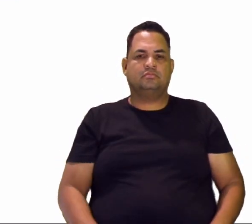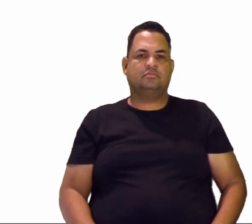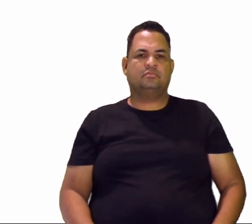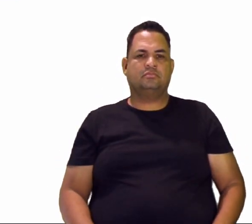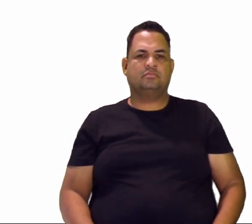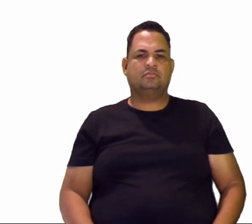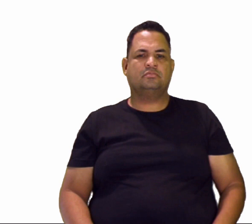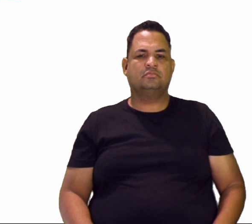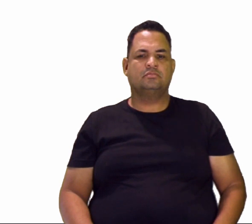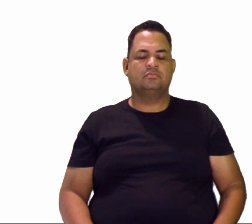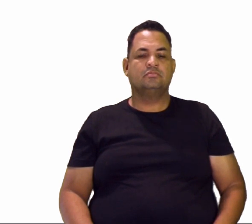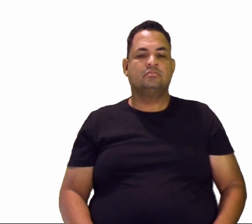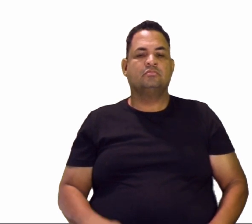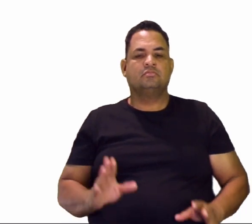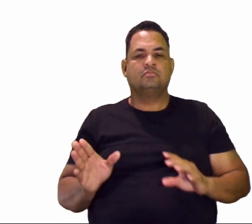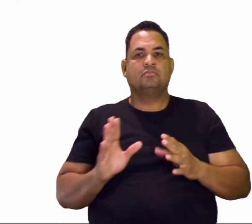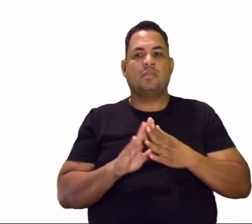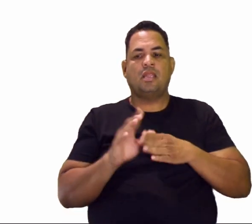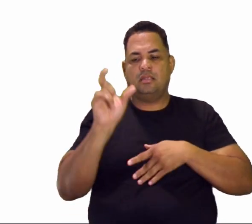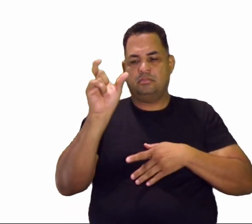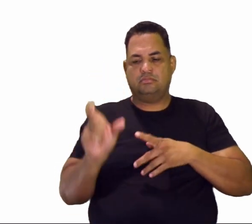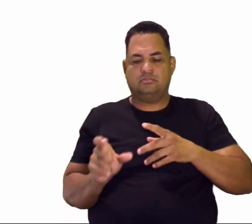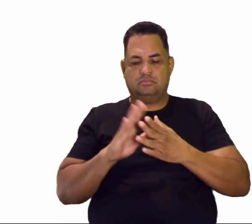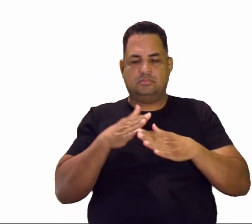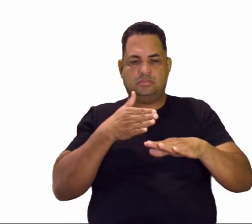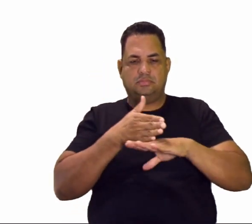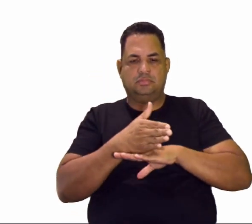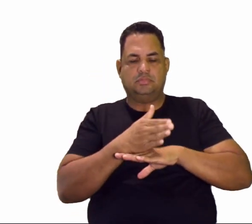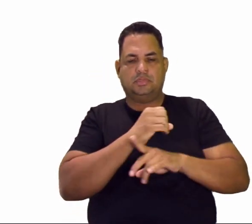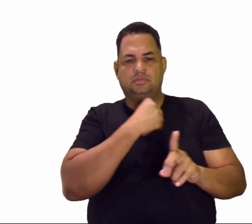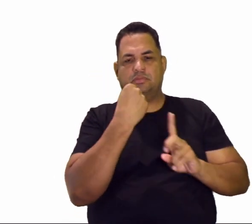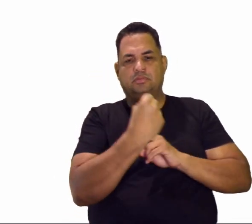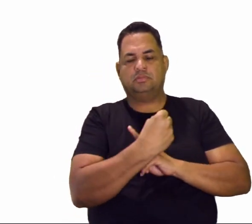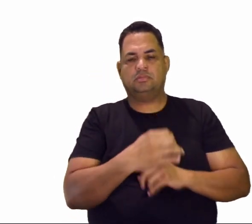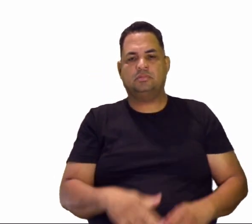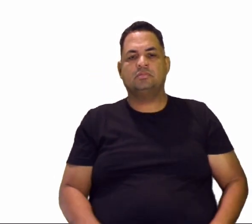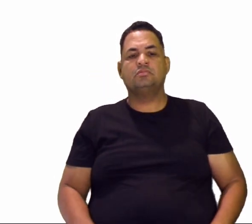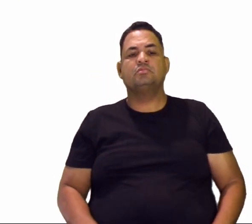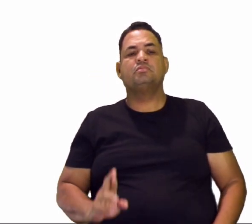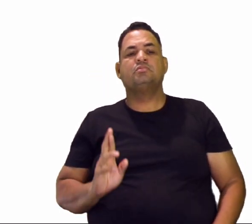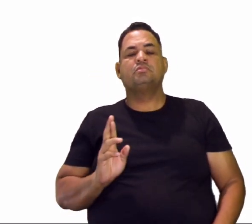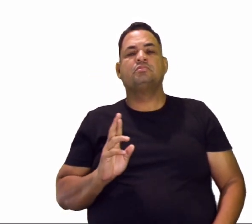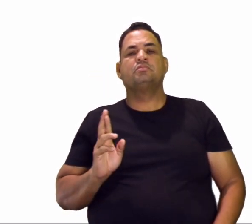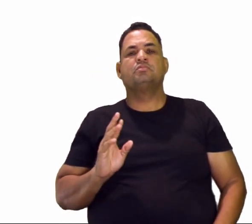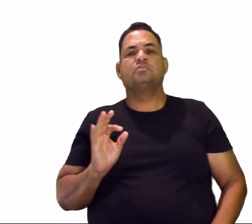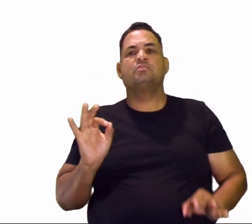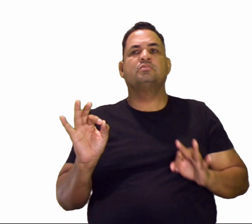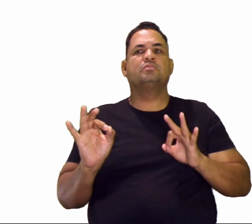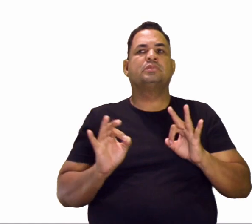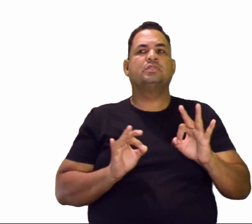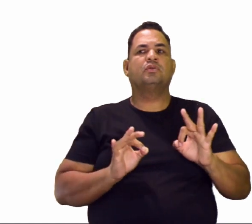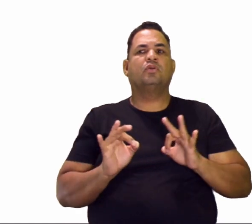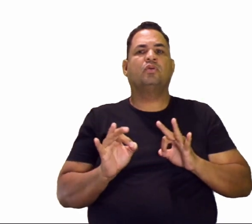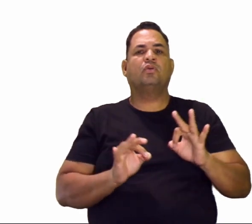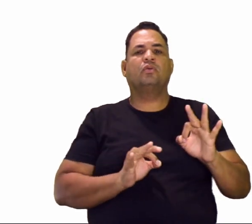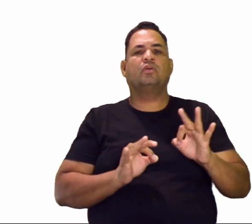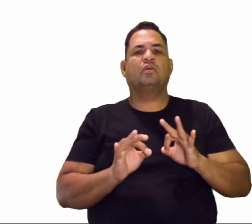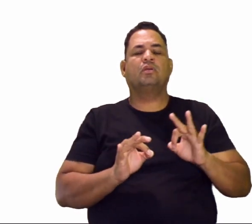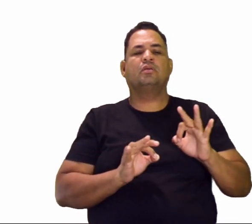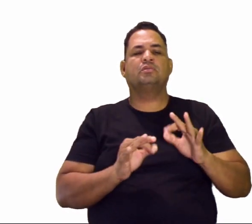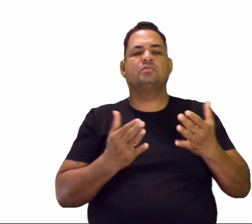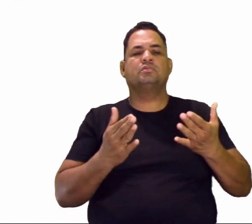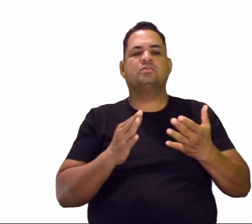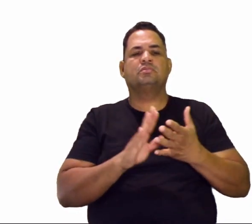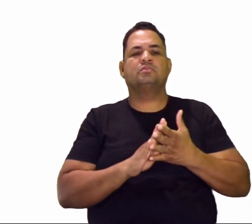de fazer com que o indivíduo seja um membro da sociedade. E quem é que faz esse papel, né? Quem é que faz esse